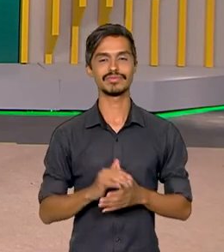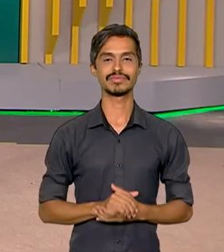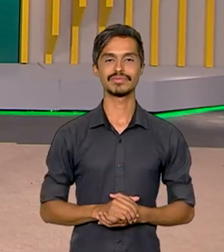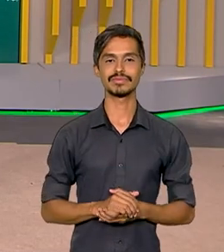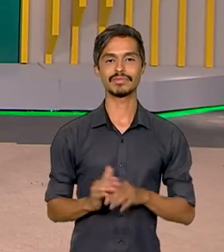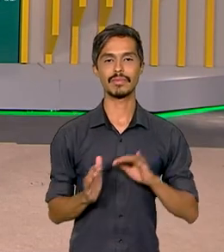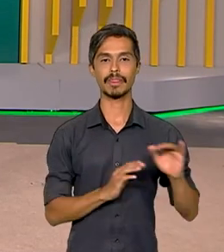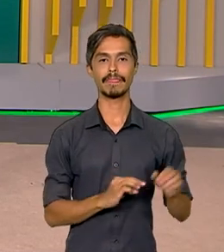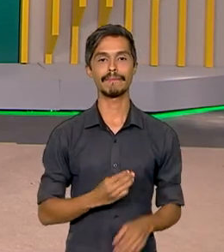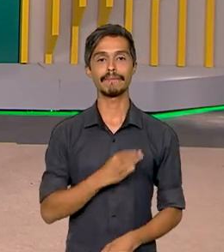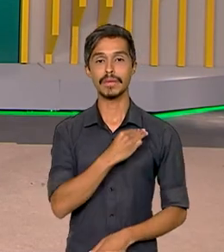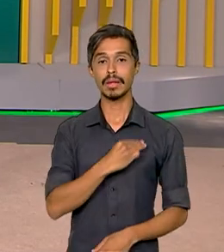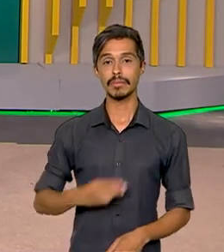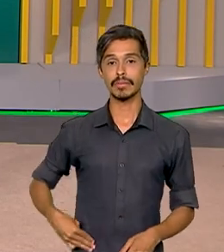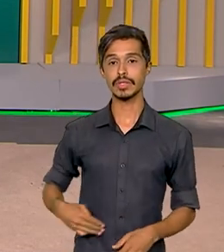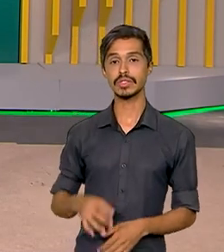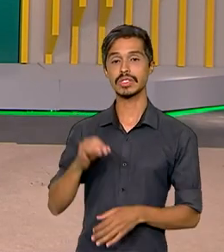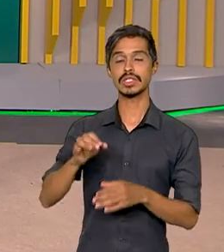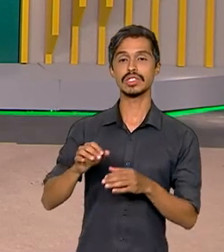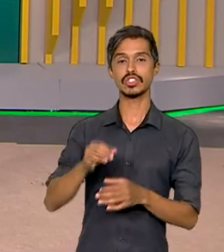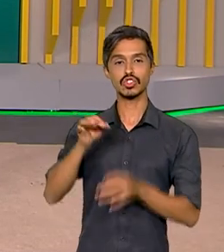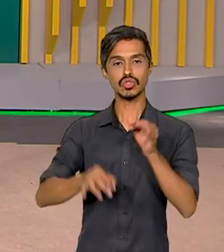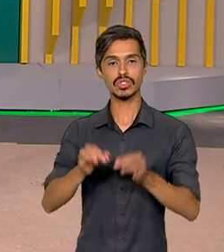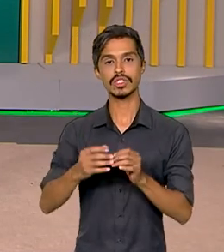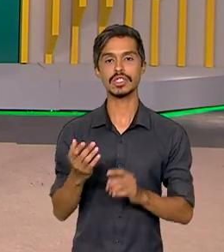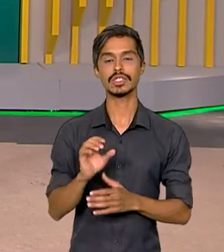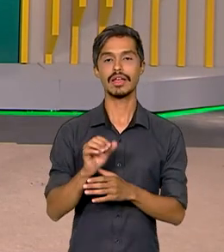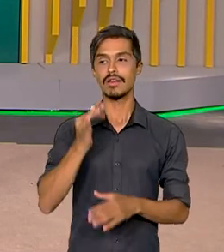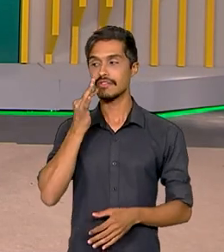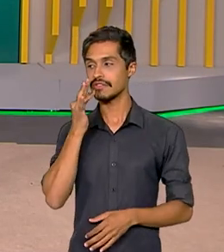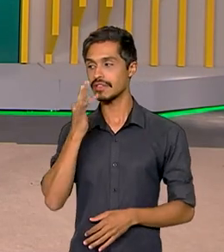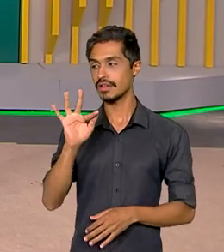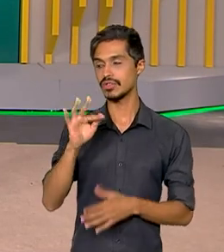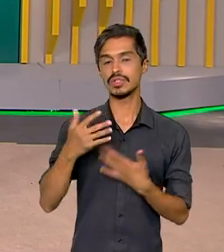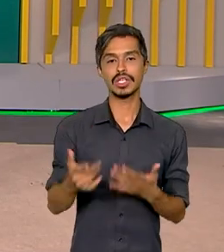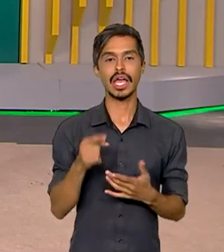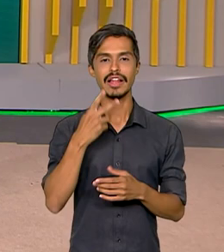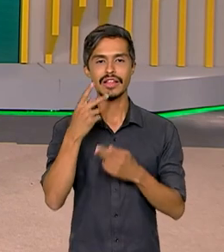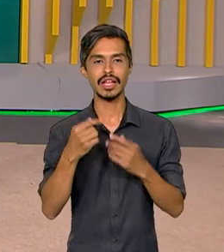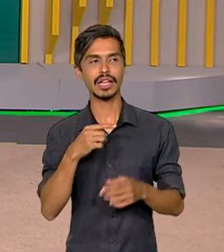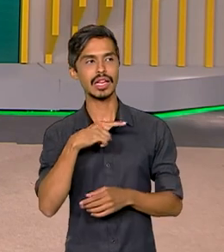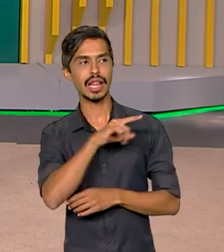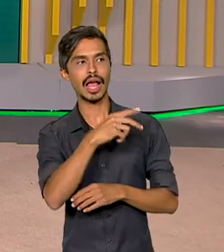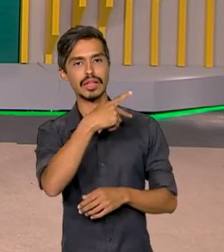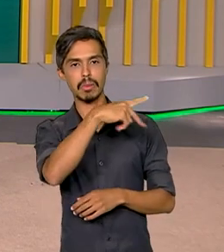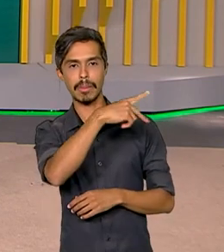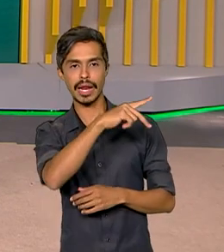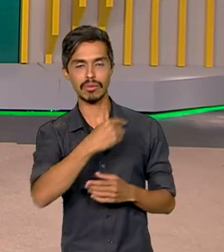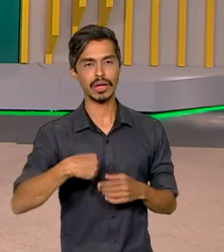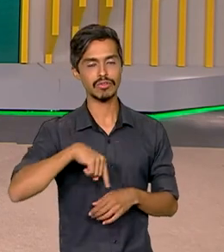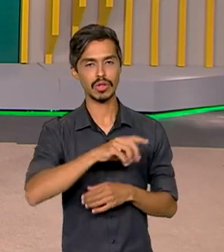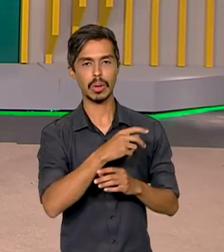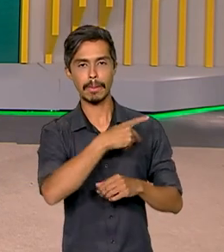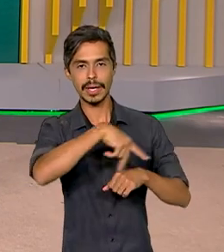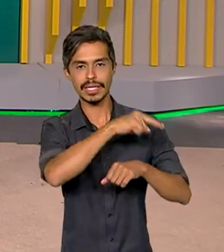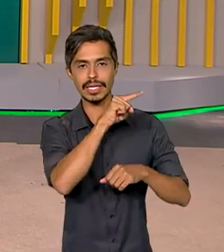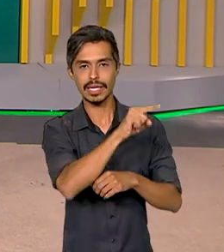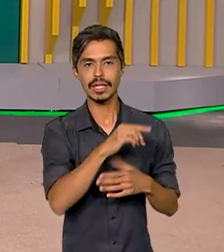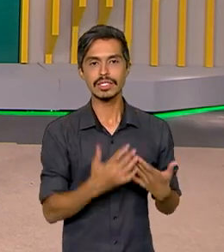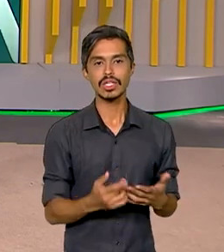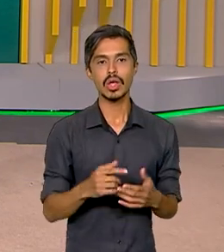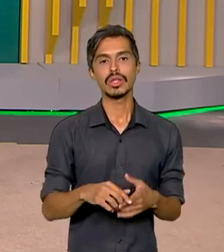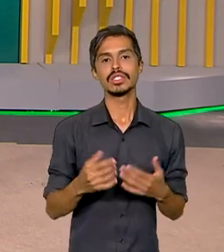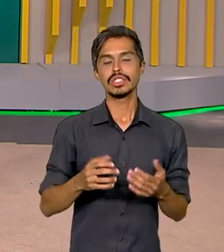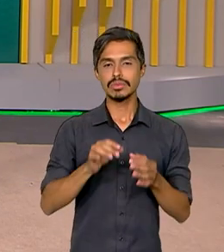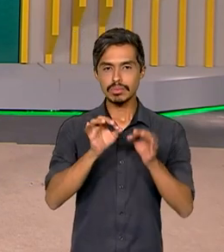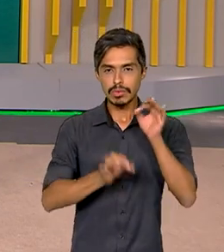O ministro da Justiça e Segurança Pública, Flávio Dino, está em Assunção, no Paraguai, onde participa de uma reunião com ministros da